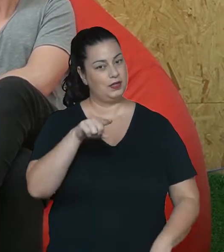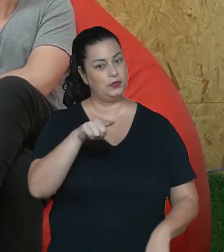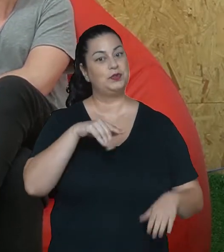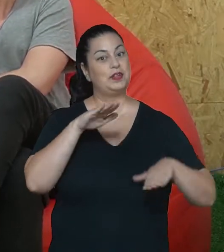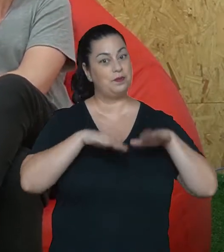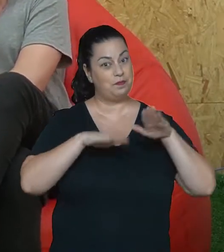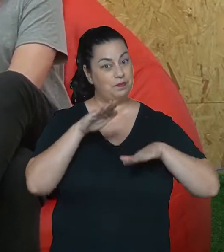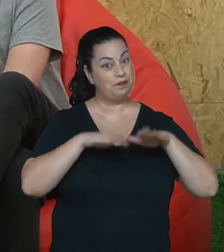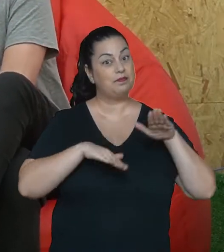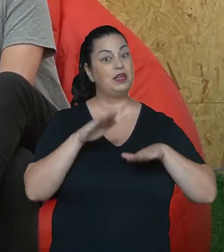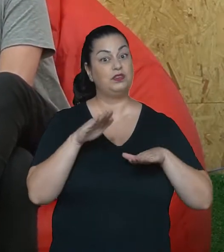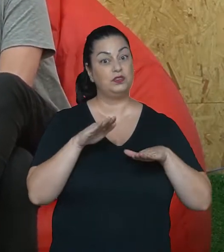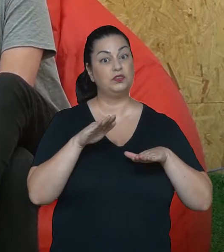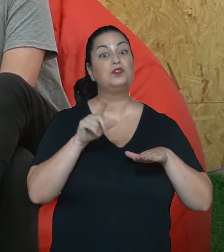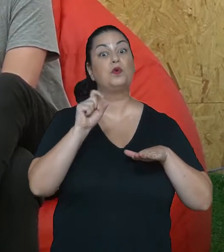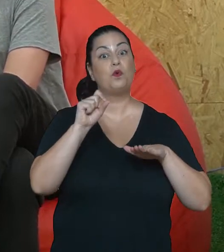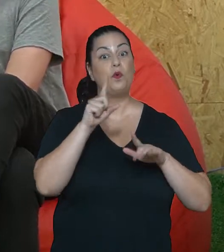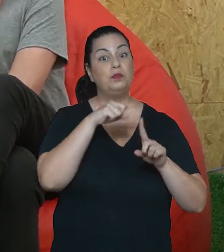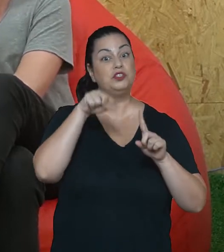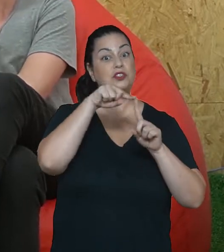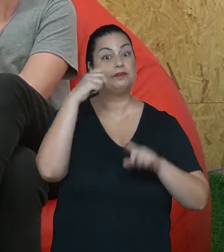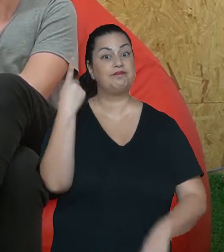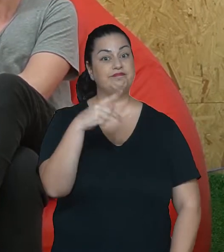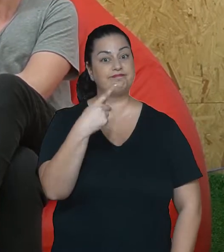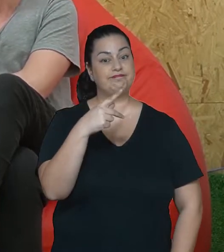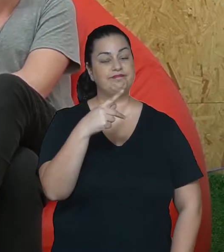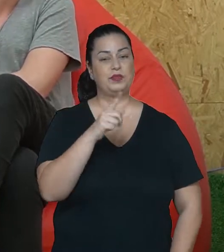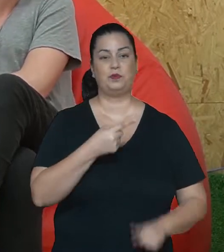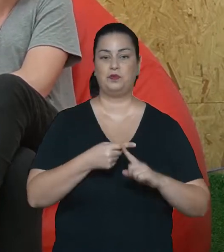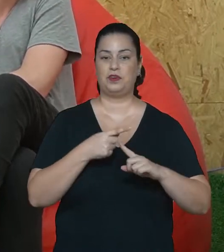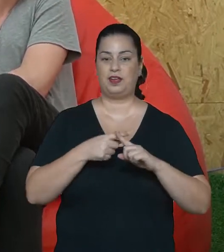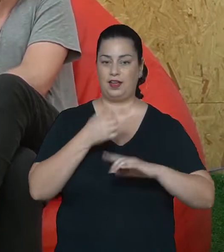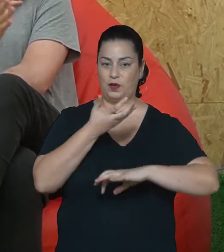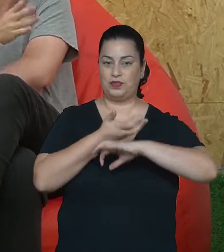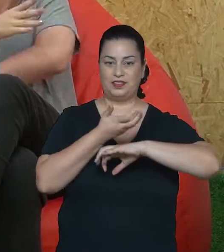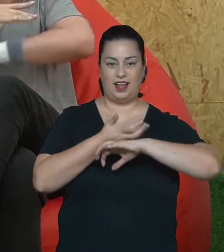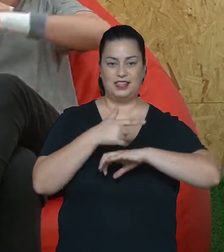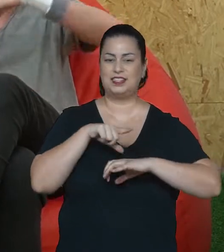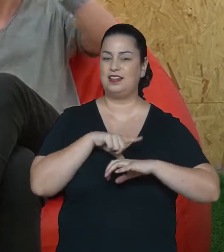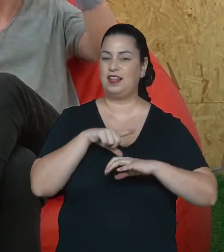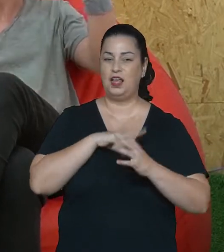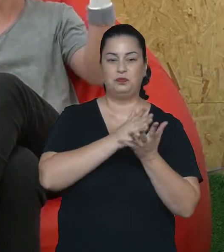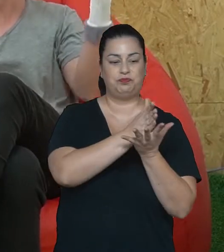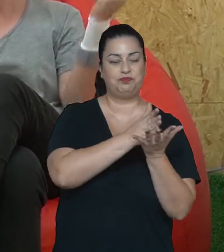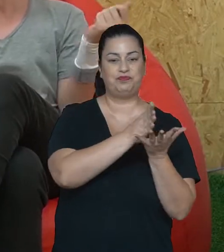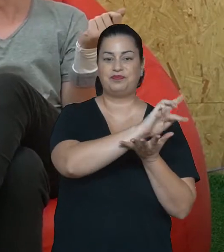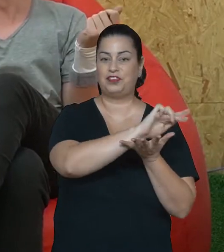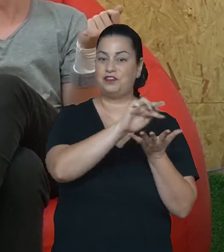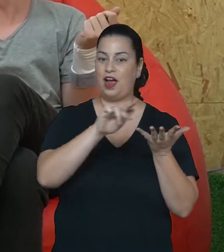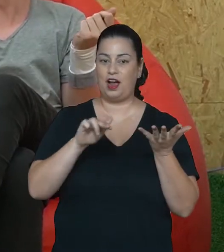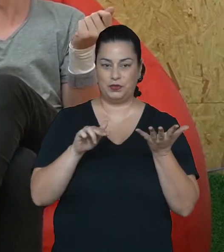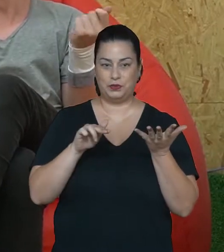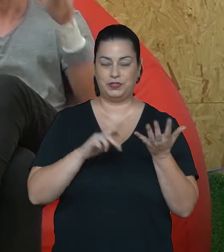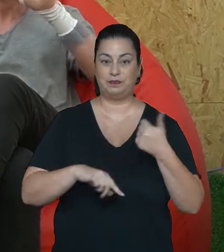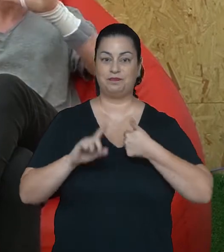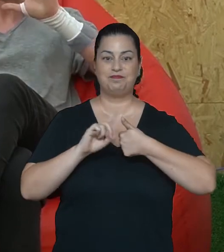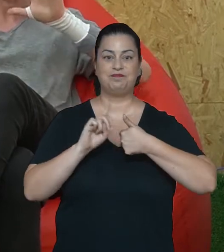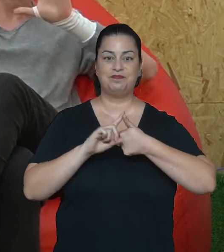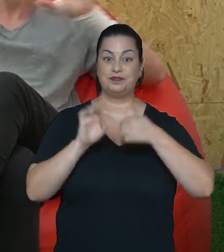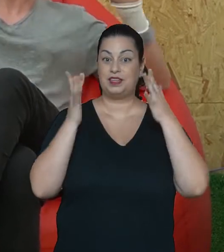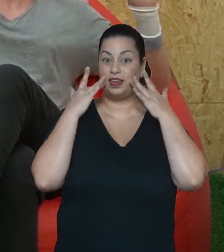isso depende de onde você quer chegar. A UDESC tem um universo de possibilidades.